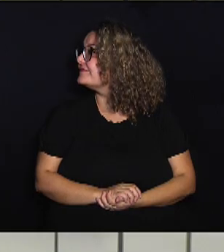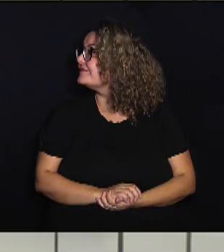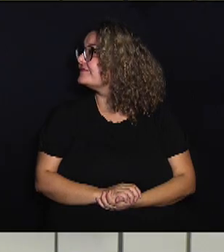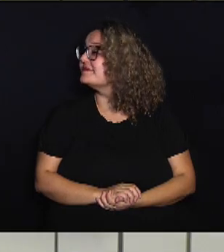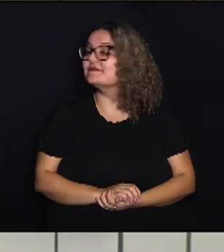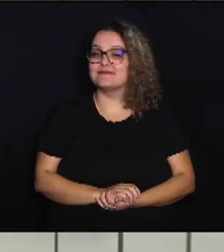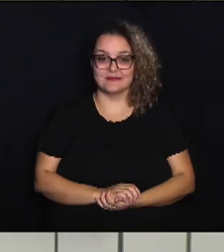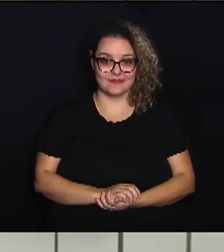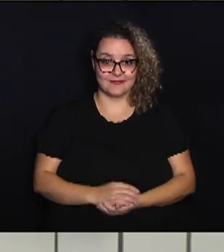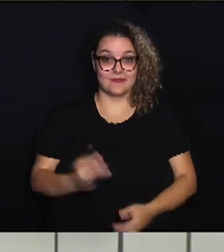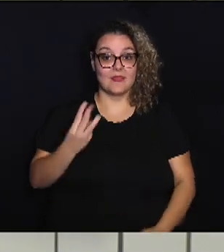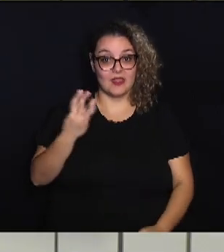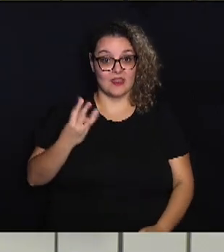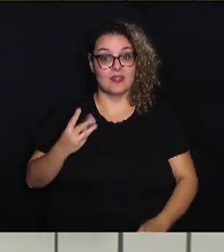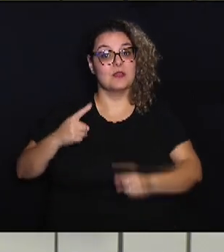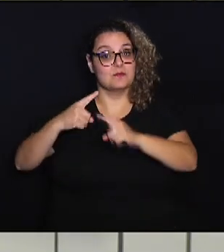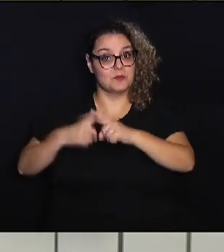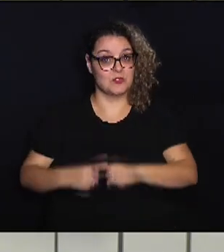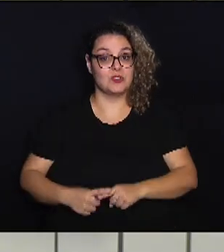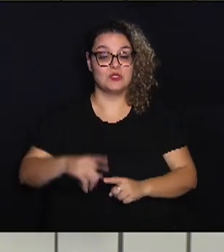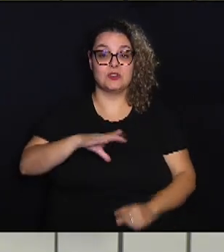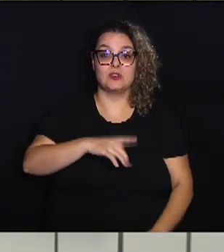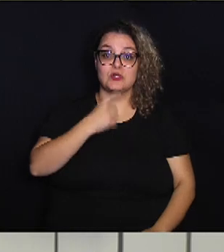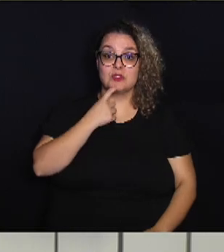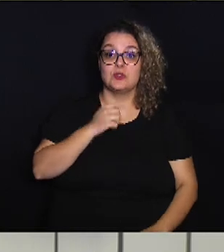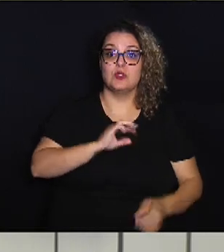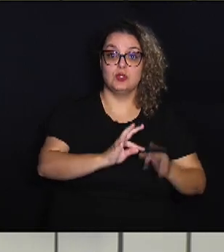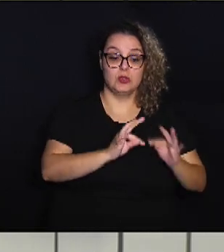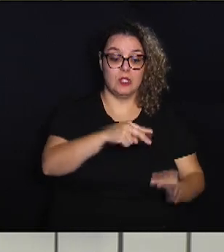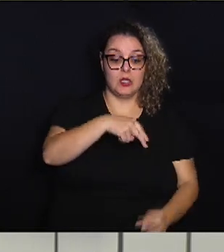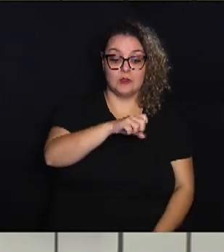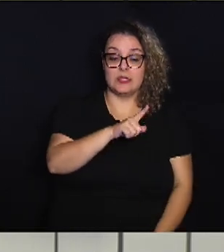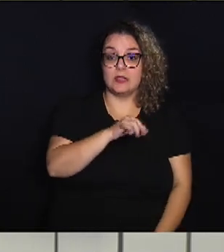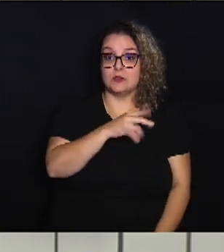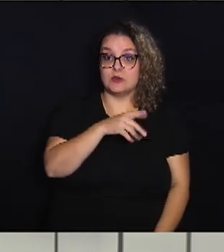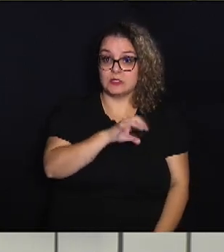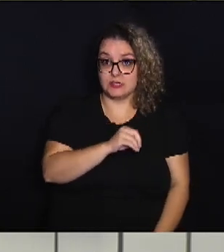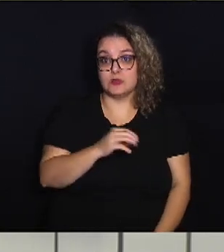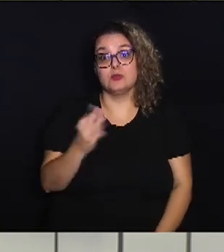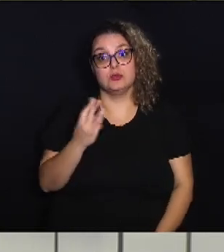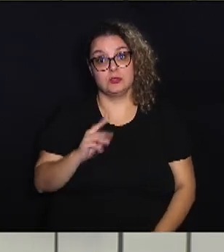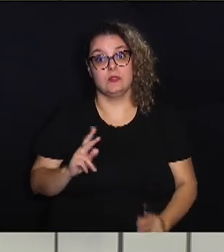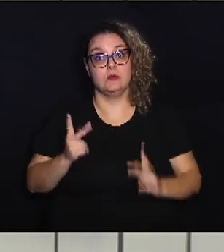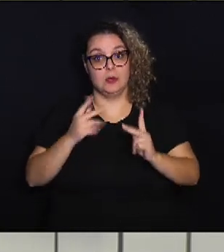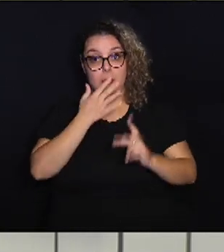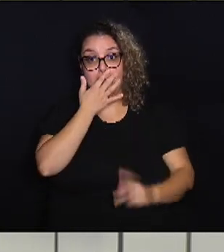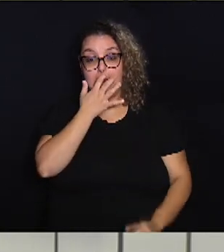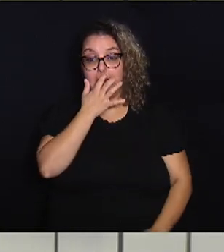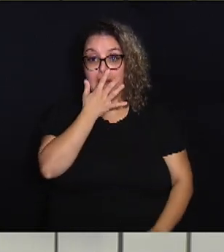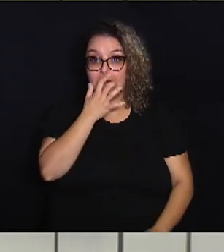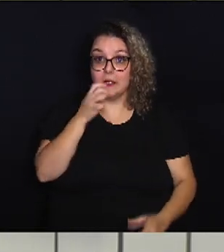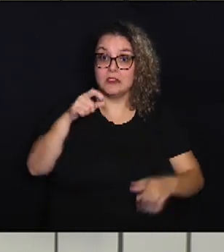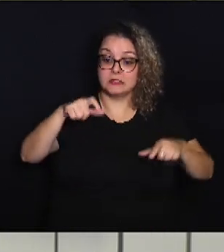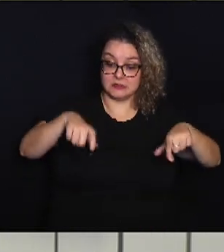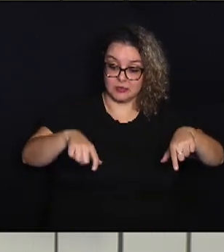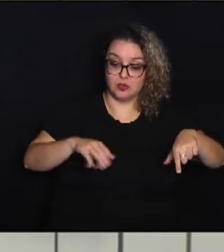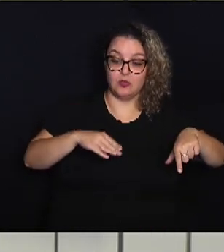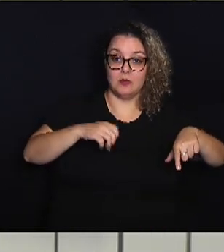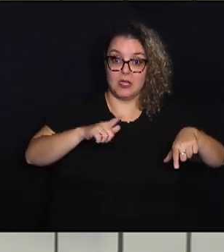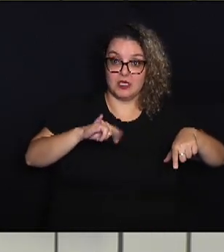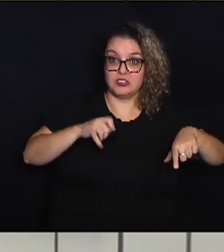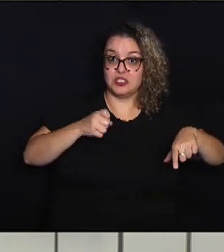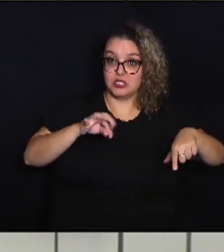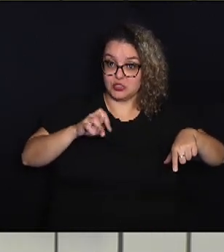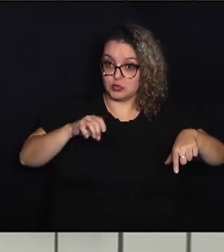Terceira partida em casa do técnico Nelsinho Batista e terceira vitória. Então, dentro do majestoso, a equipe está se tornando